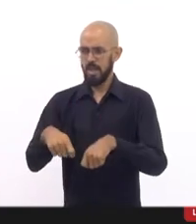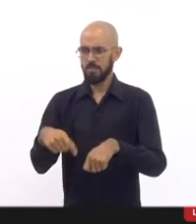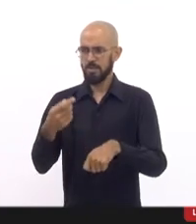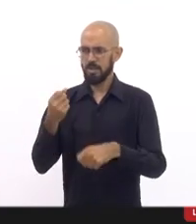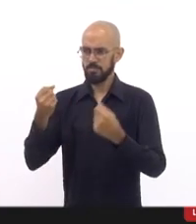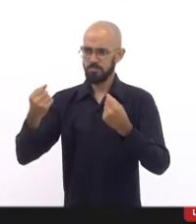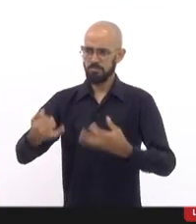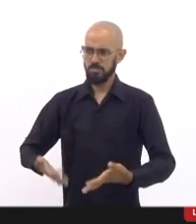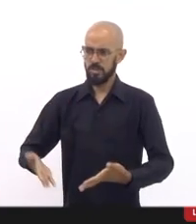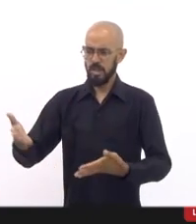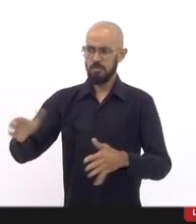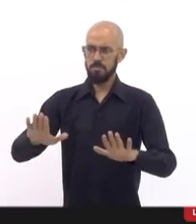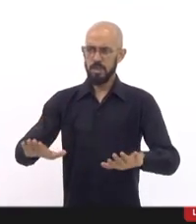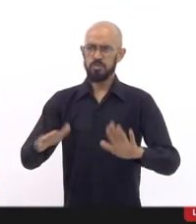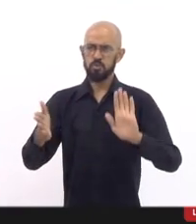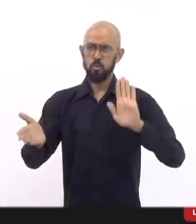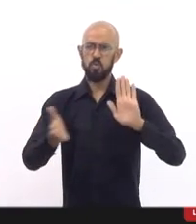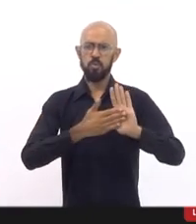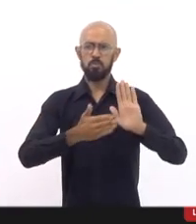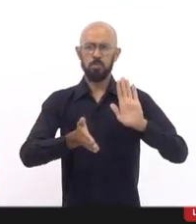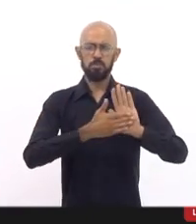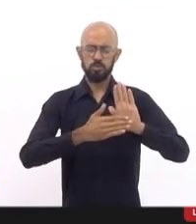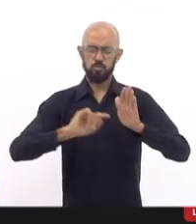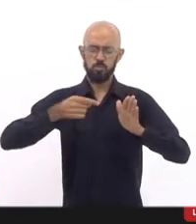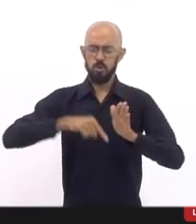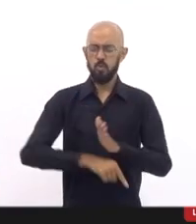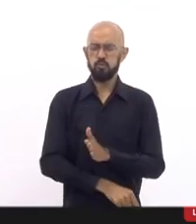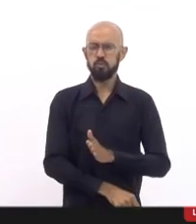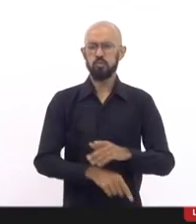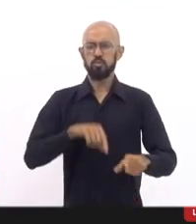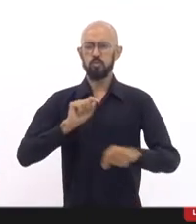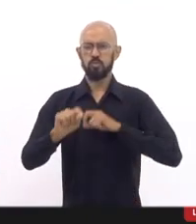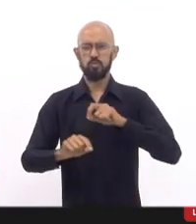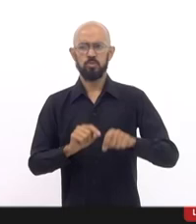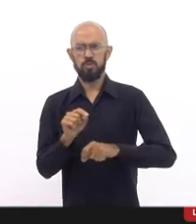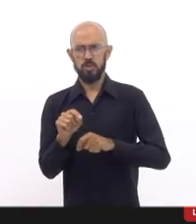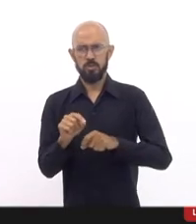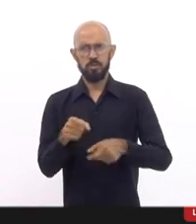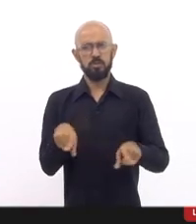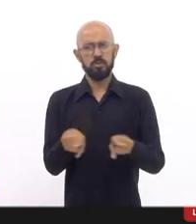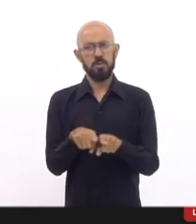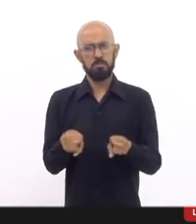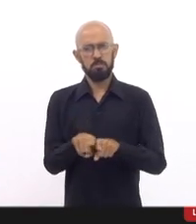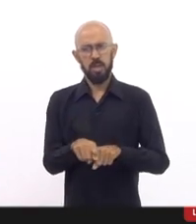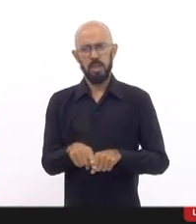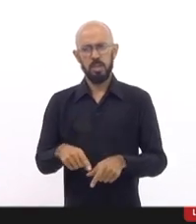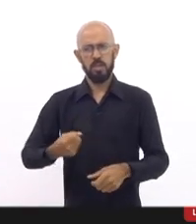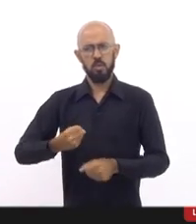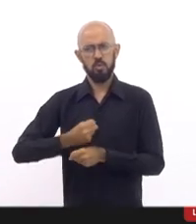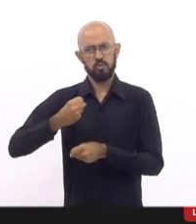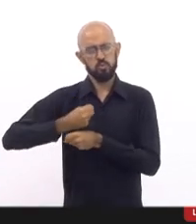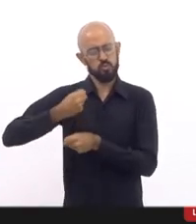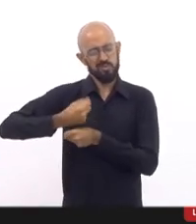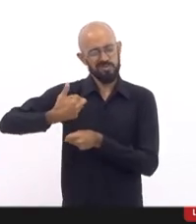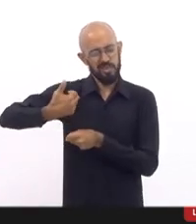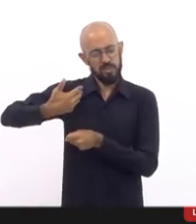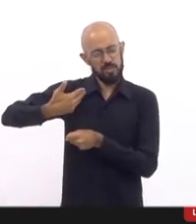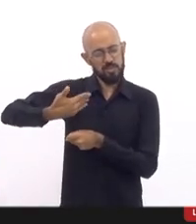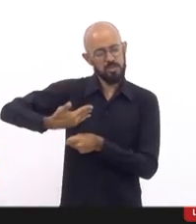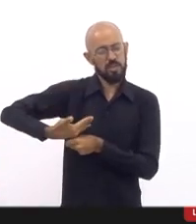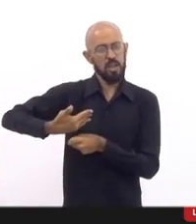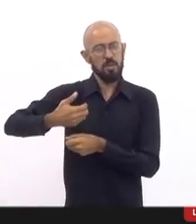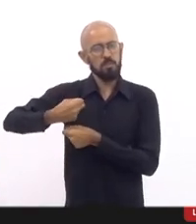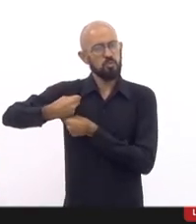já com um compromisso profundo e também muito construído ao longo dos últimos anos, porque a gente